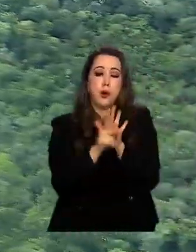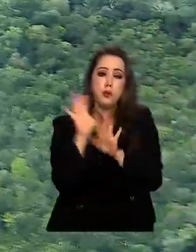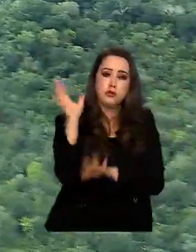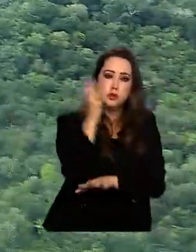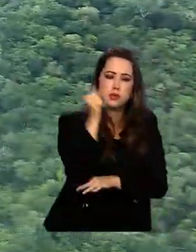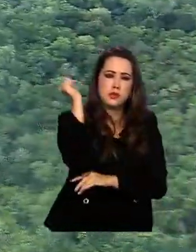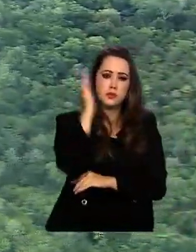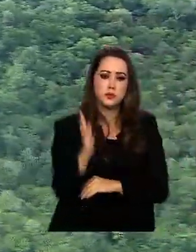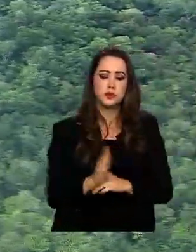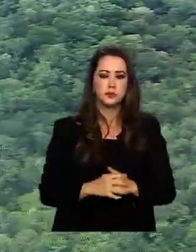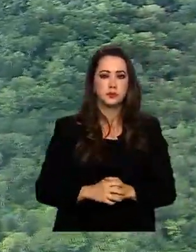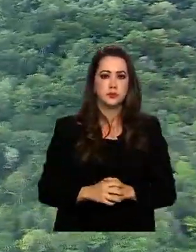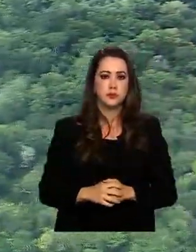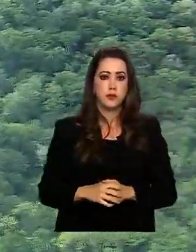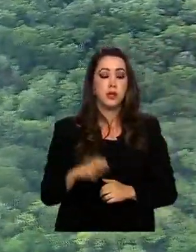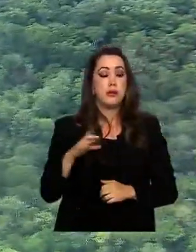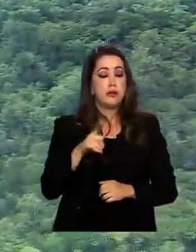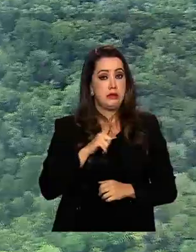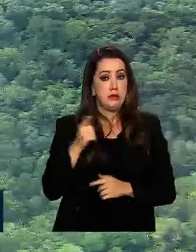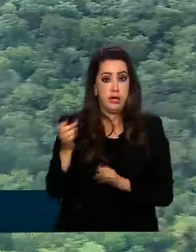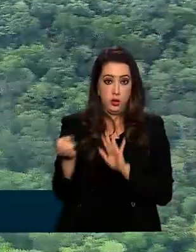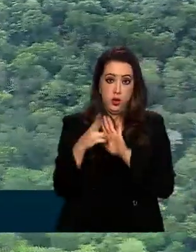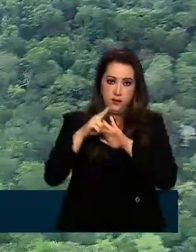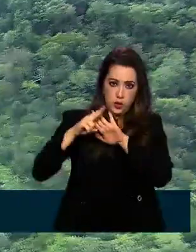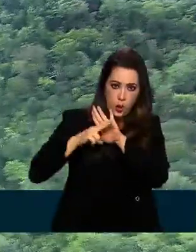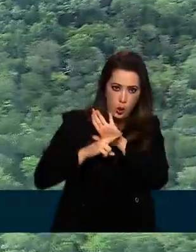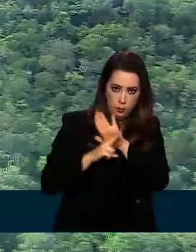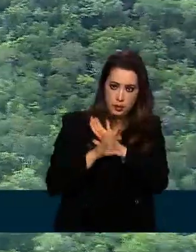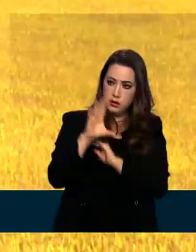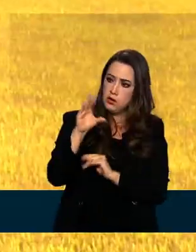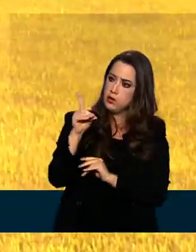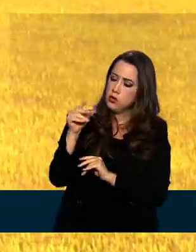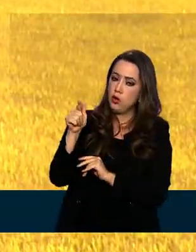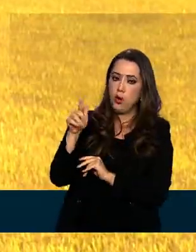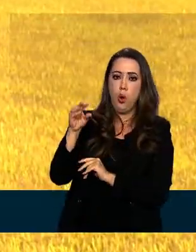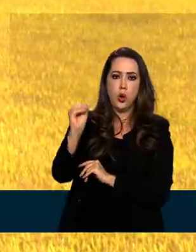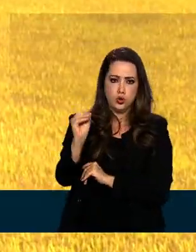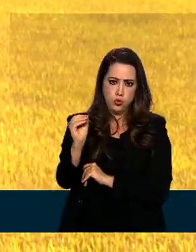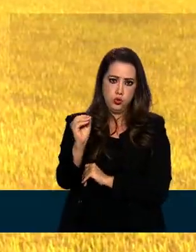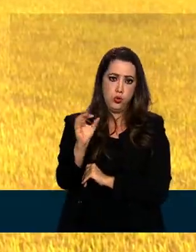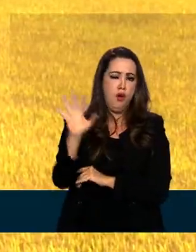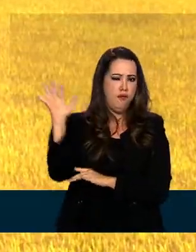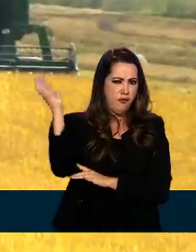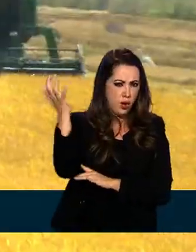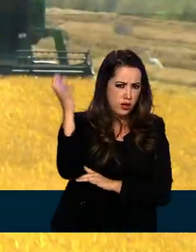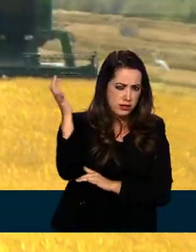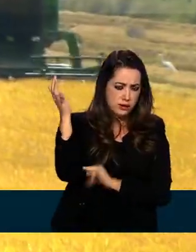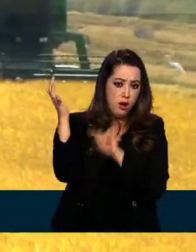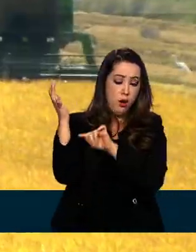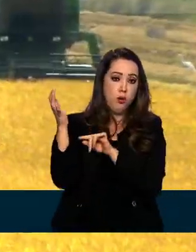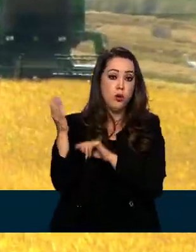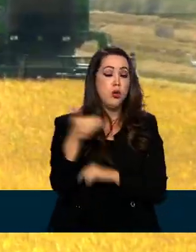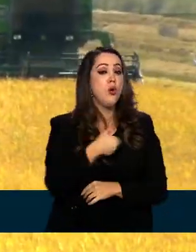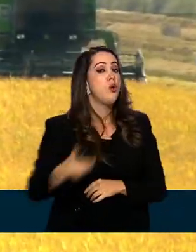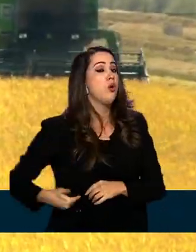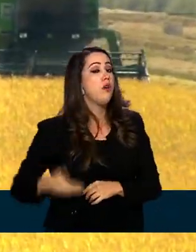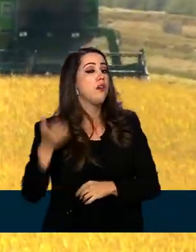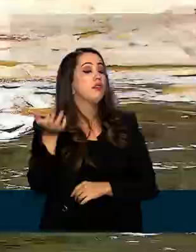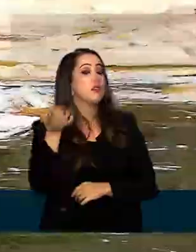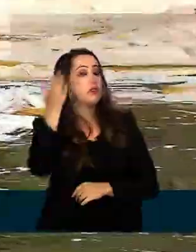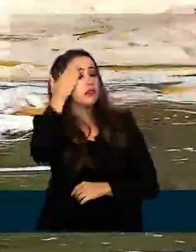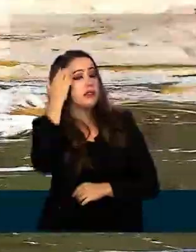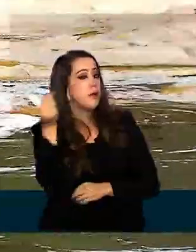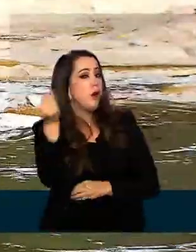Para implantar o Código Florestal, o governo precisa saber como é ocupado o território brasileiro no